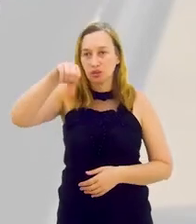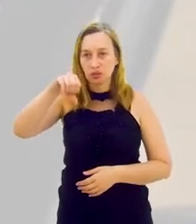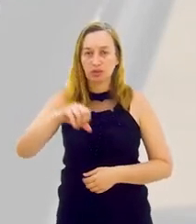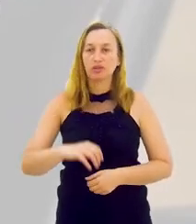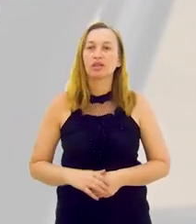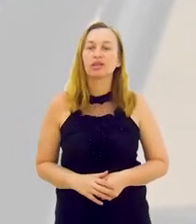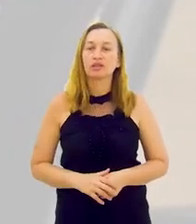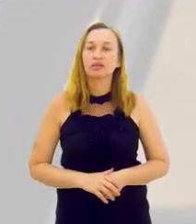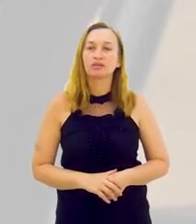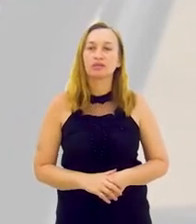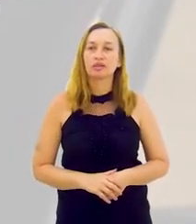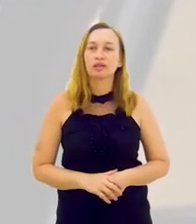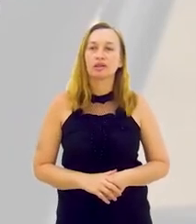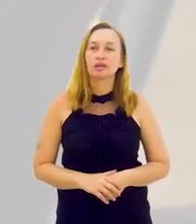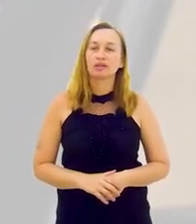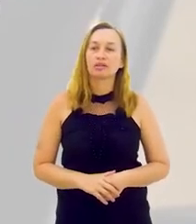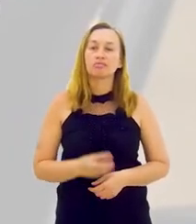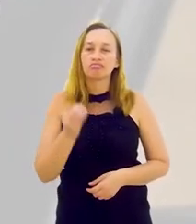aí está no livro,